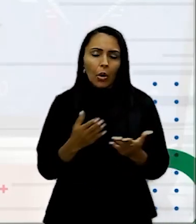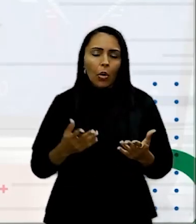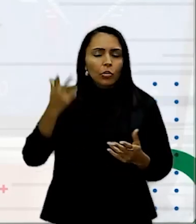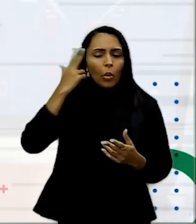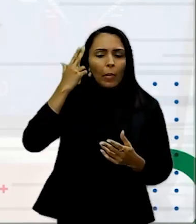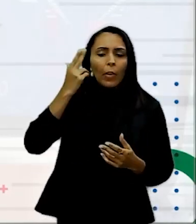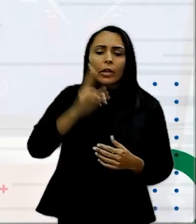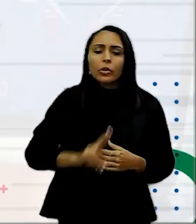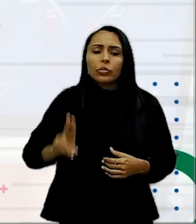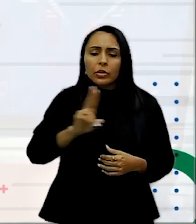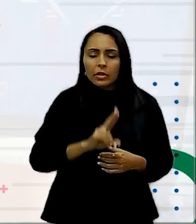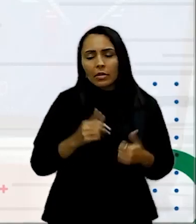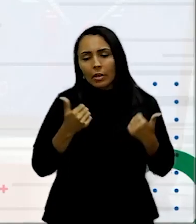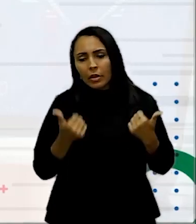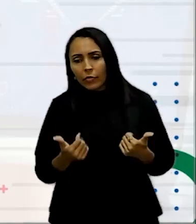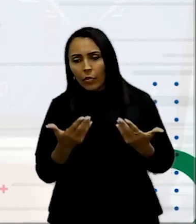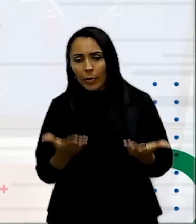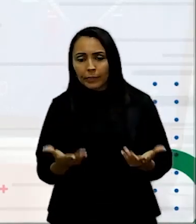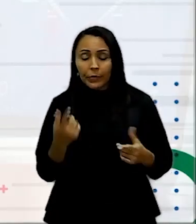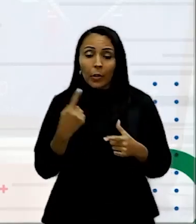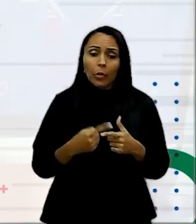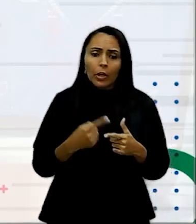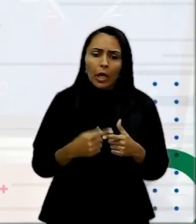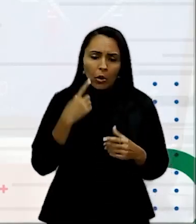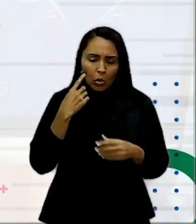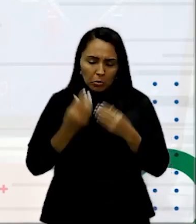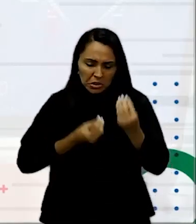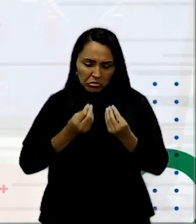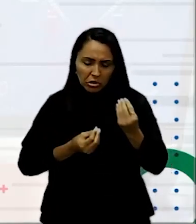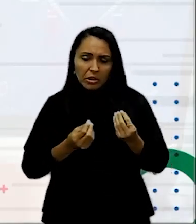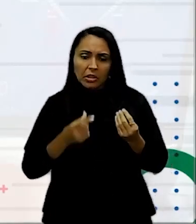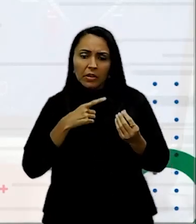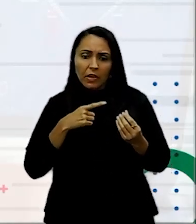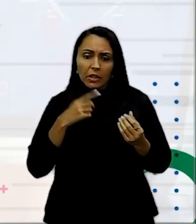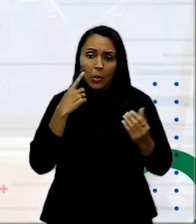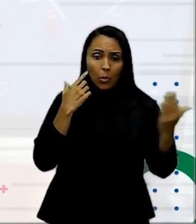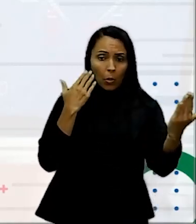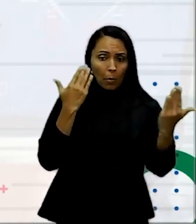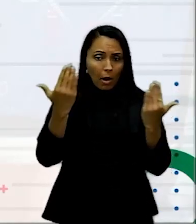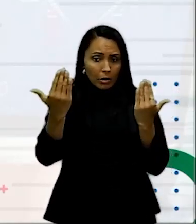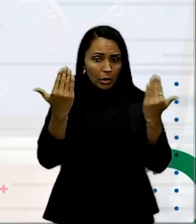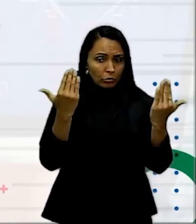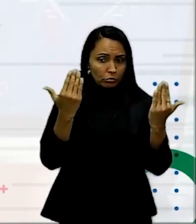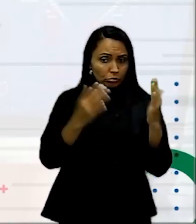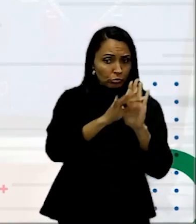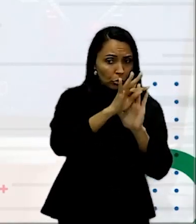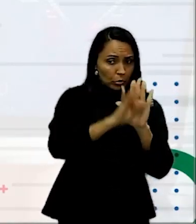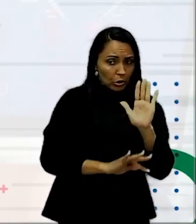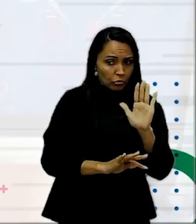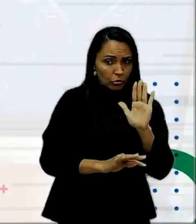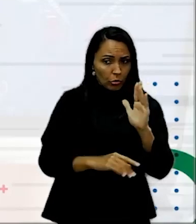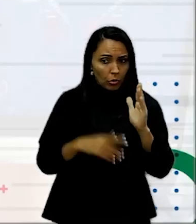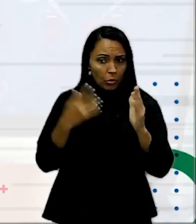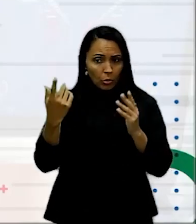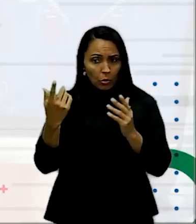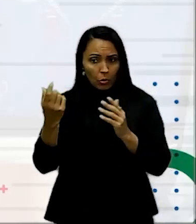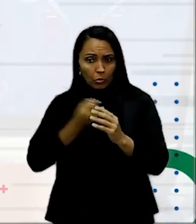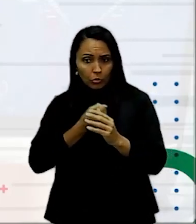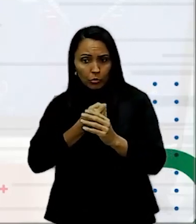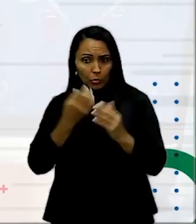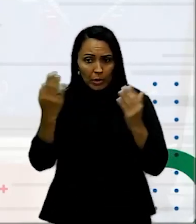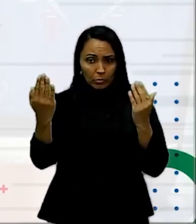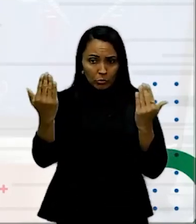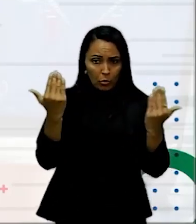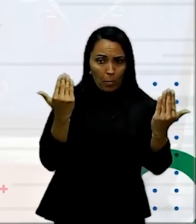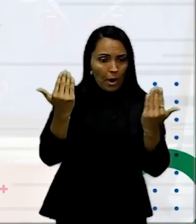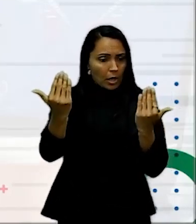utilize dessa forma Porque é como se a gente estivesse comparando o texto com os números Esse